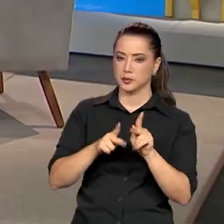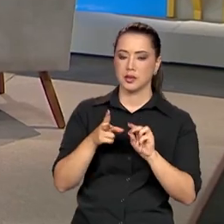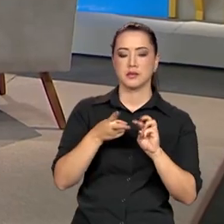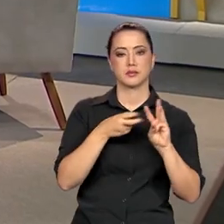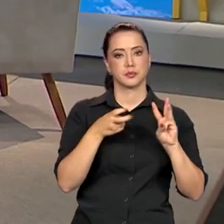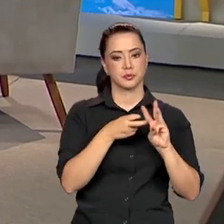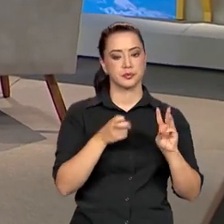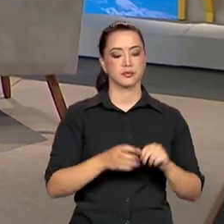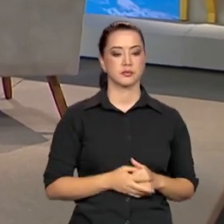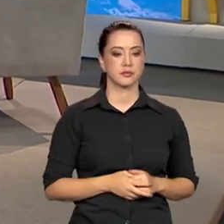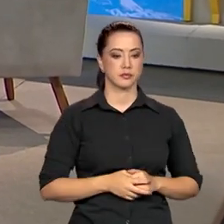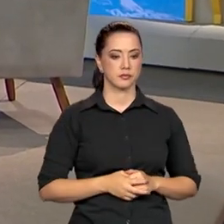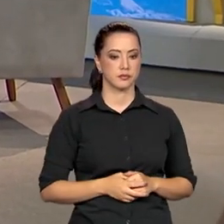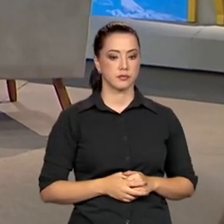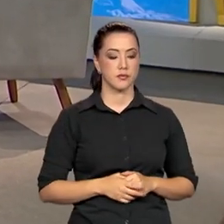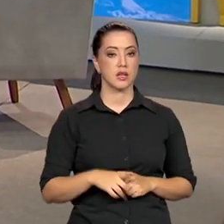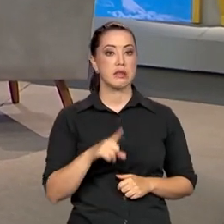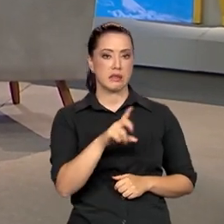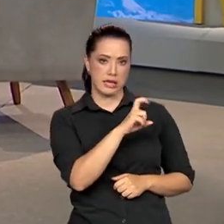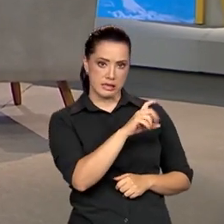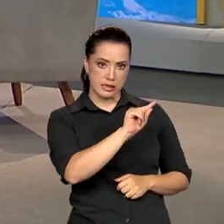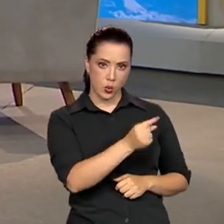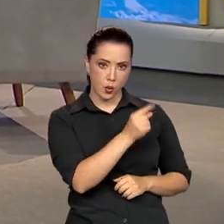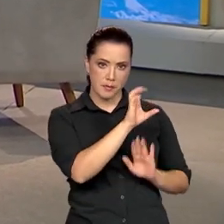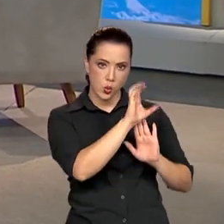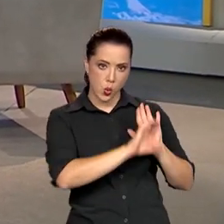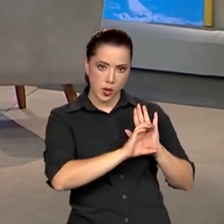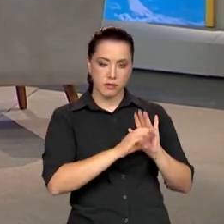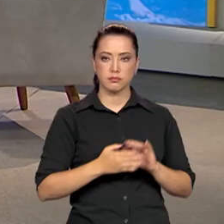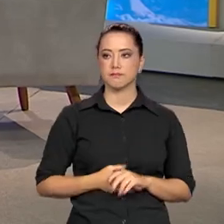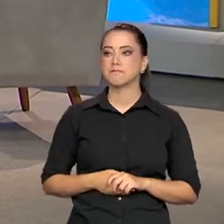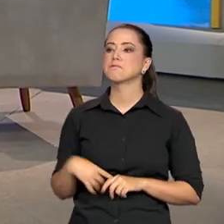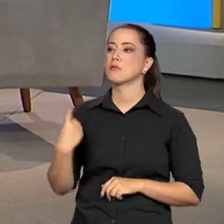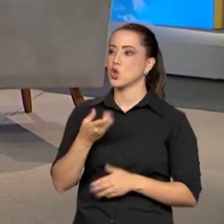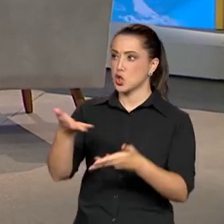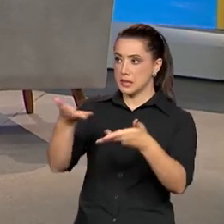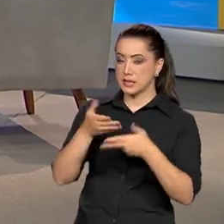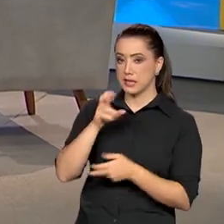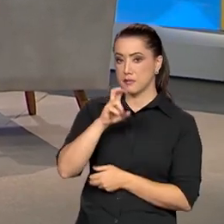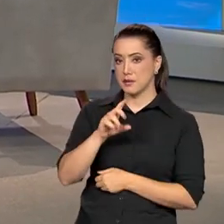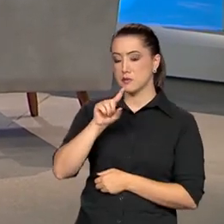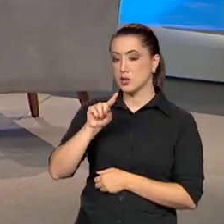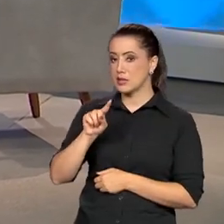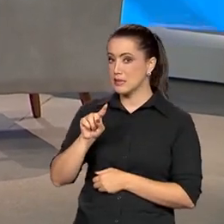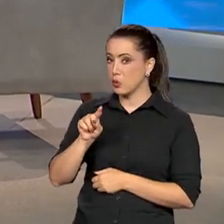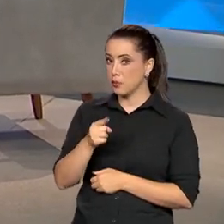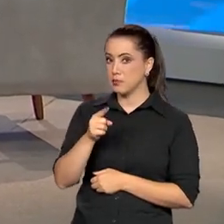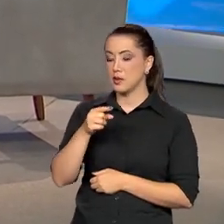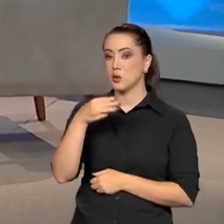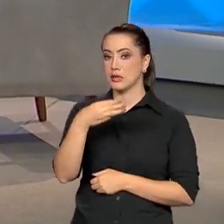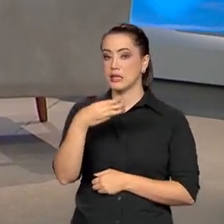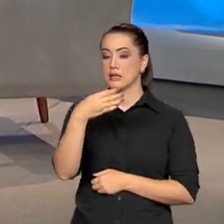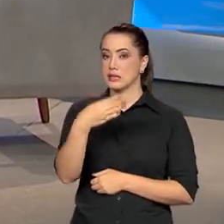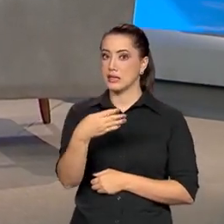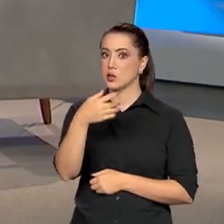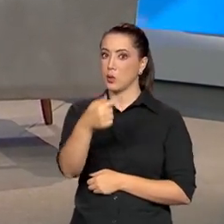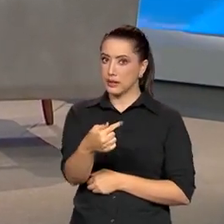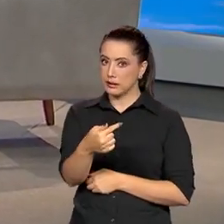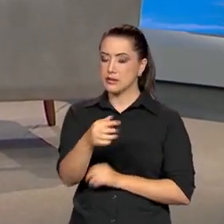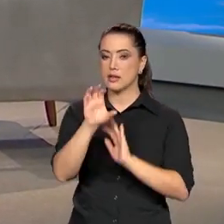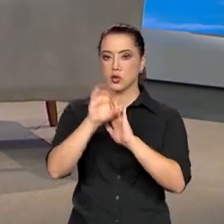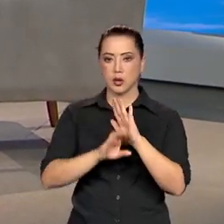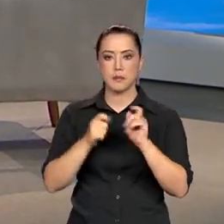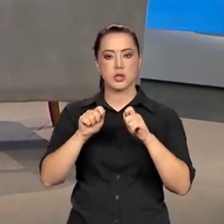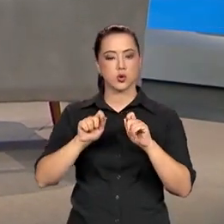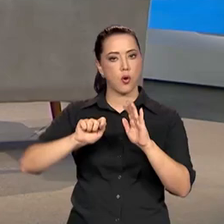E vocês têm 5 mil currículos? Nós recebemos 5.347 currículos e nós tivemos que